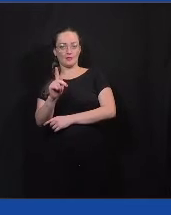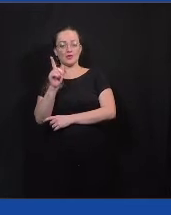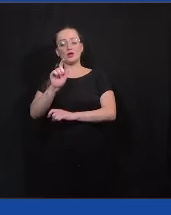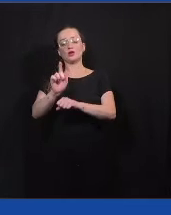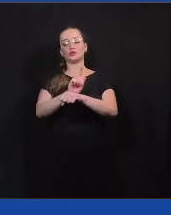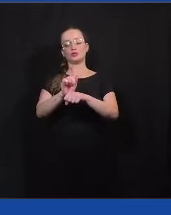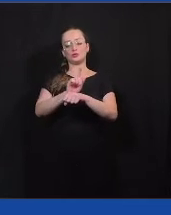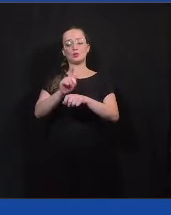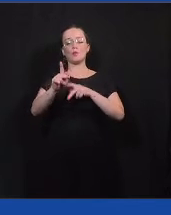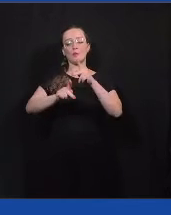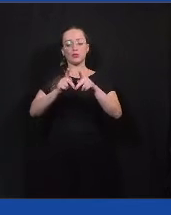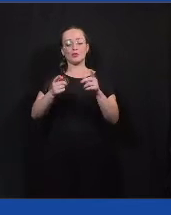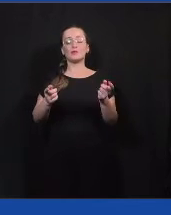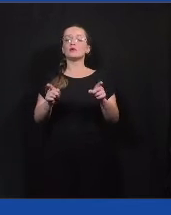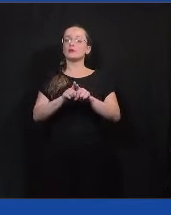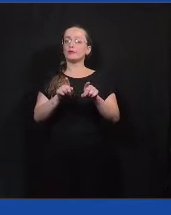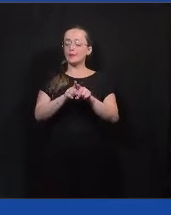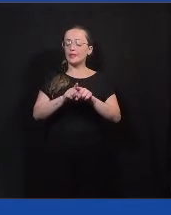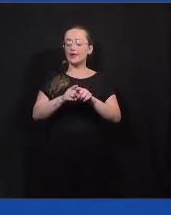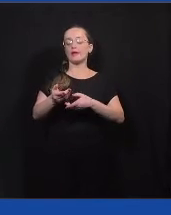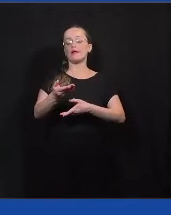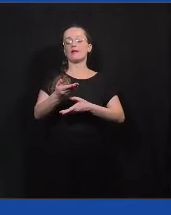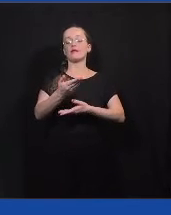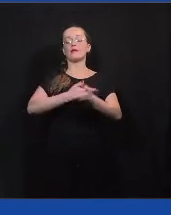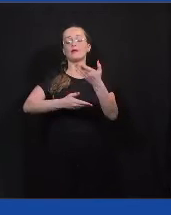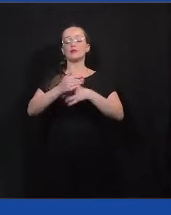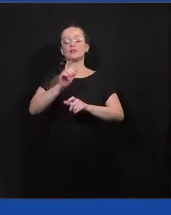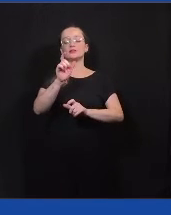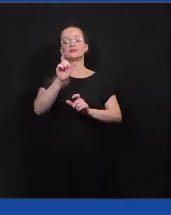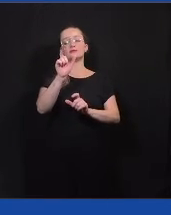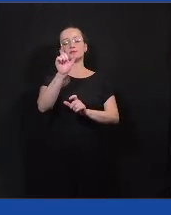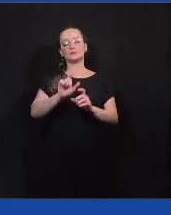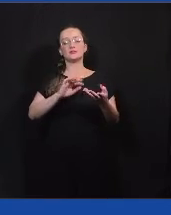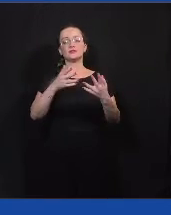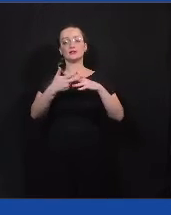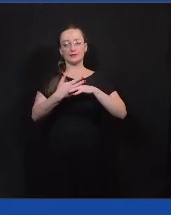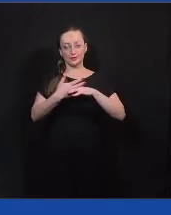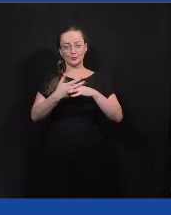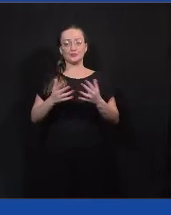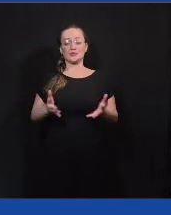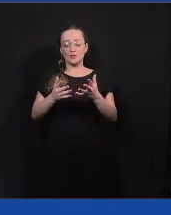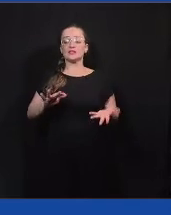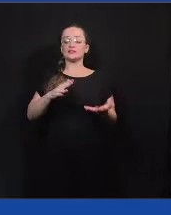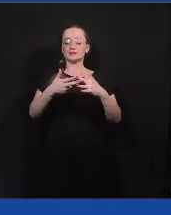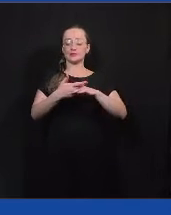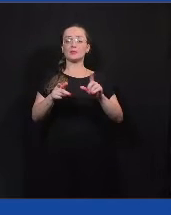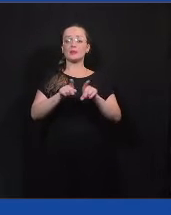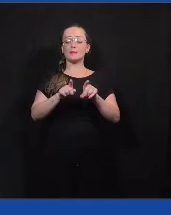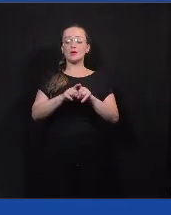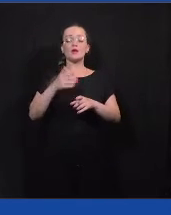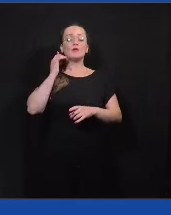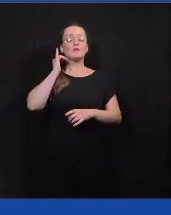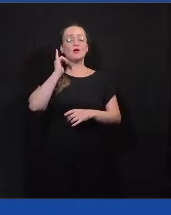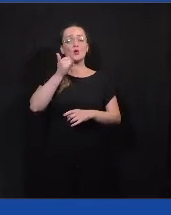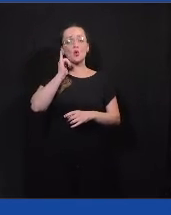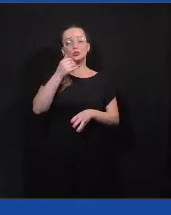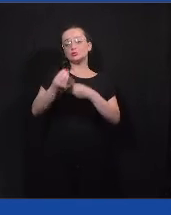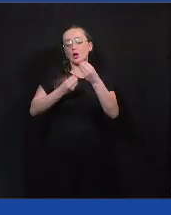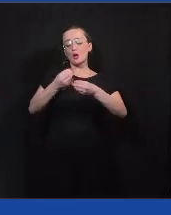engajamento cidadão, barra promoção de cidadania. E aí depois a gente vai contar um pouco como foi a experiência do Colab